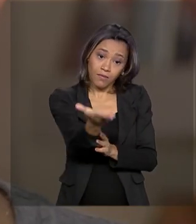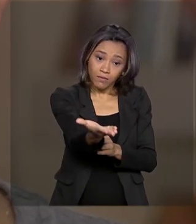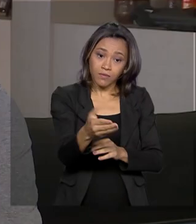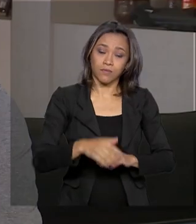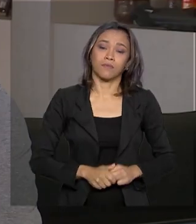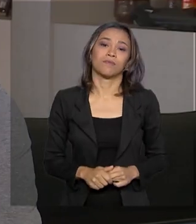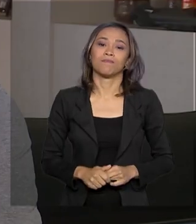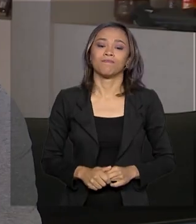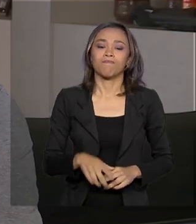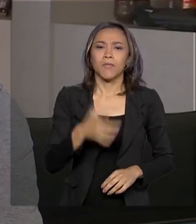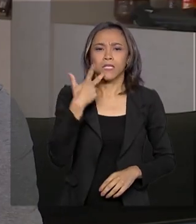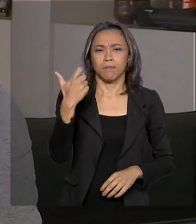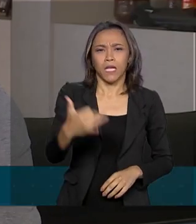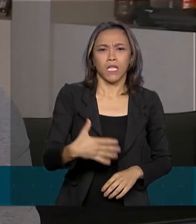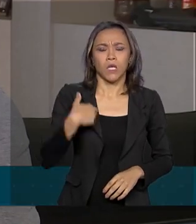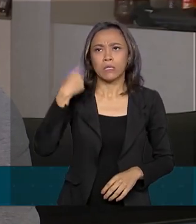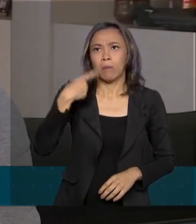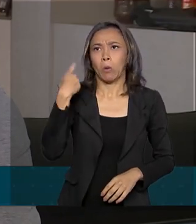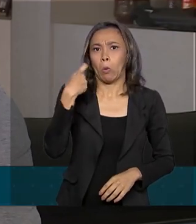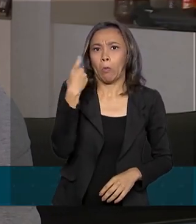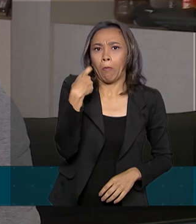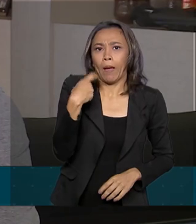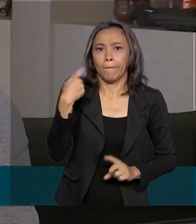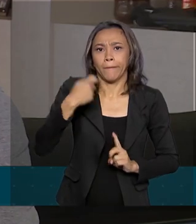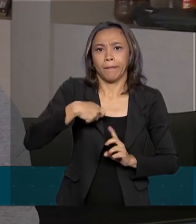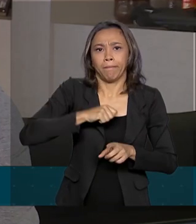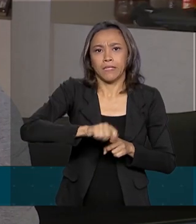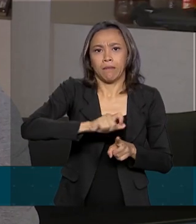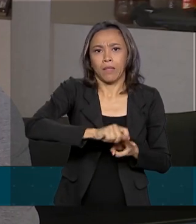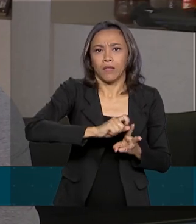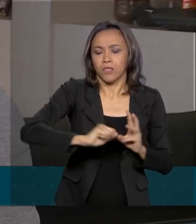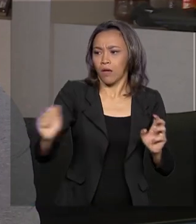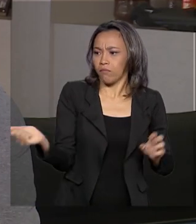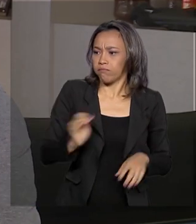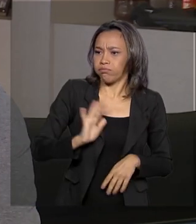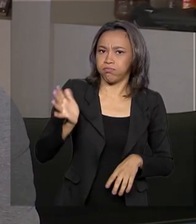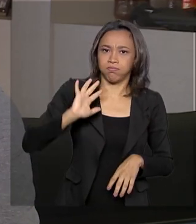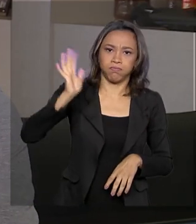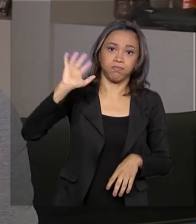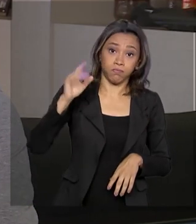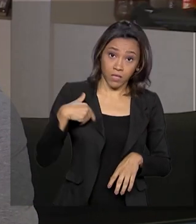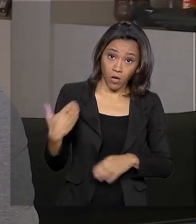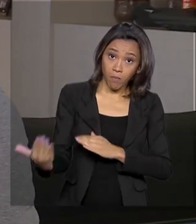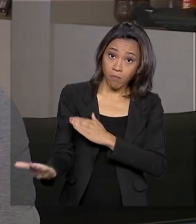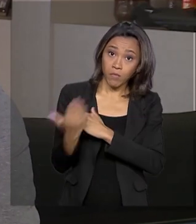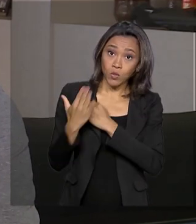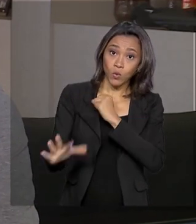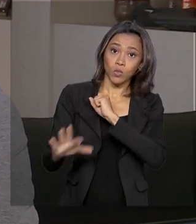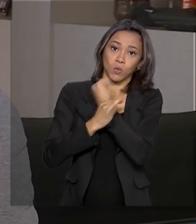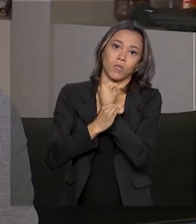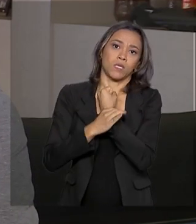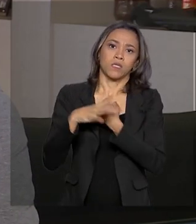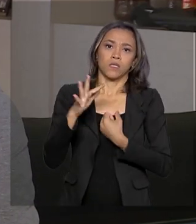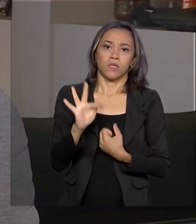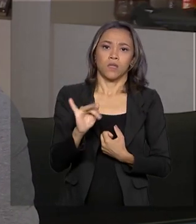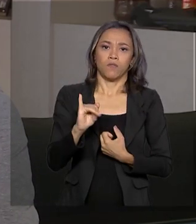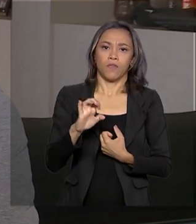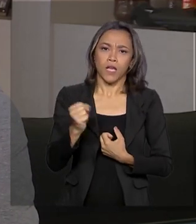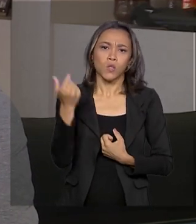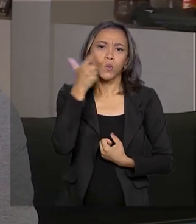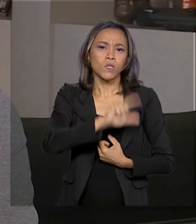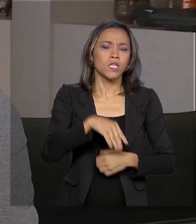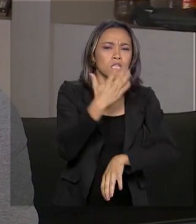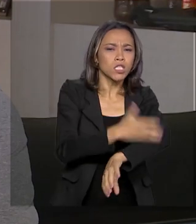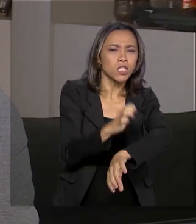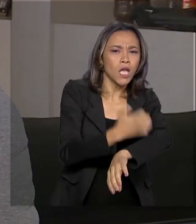Estudantil. Eu não tinha todo mês que me preocupar em arcar com mensalidade de faculdade que é alta, né? O FIES então me deu essa segurança de poder fazer meus estágios, poder me